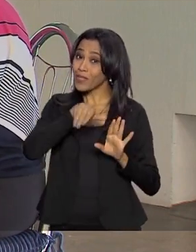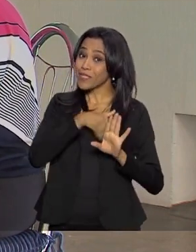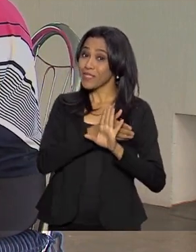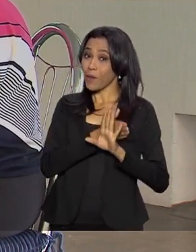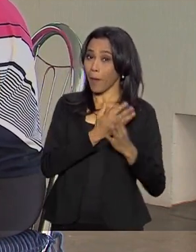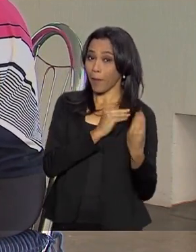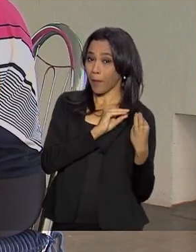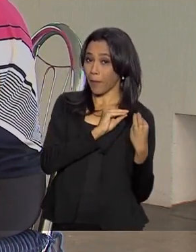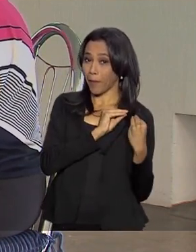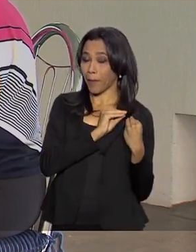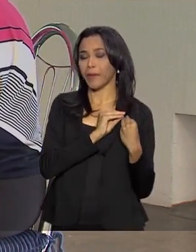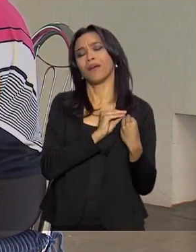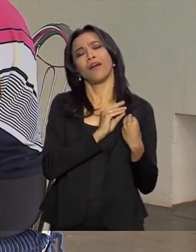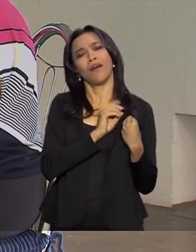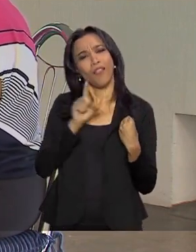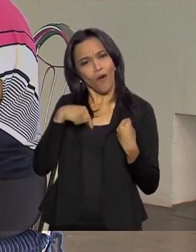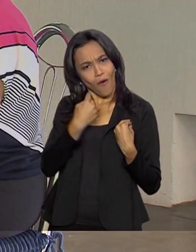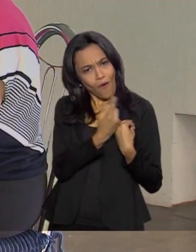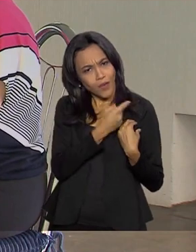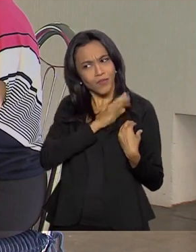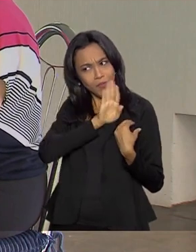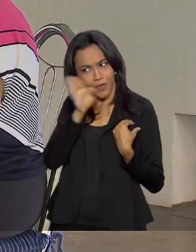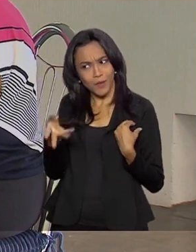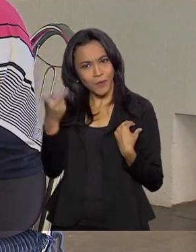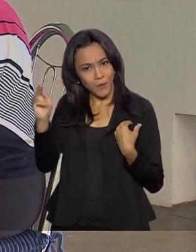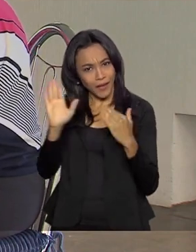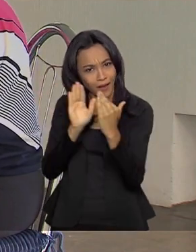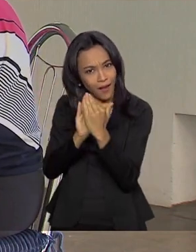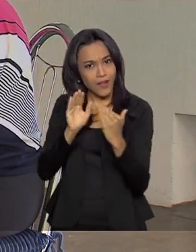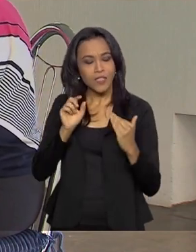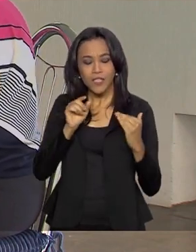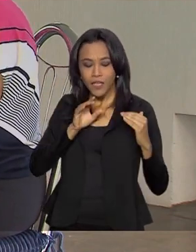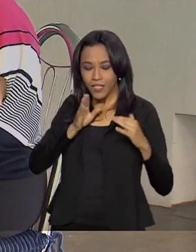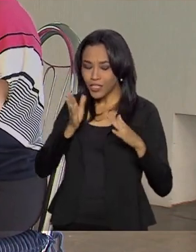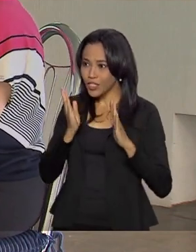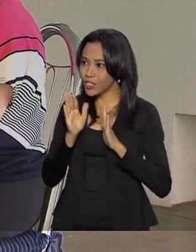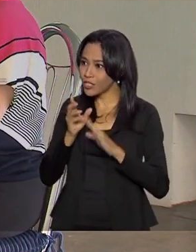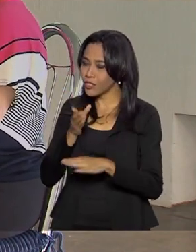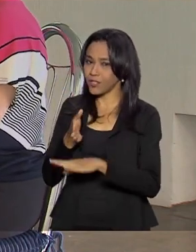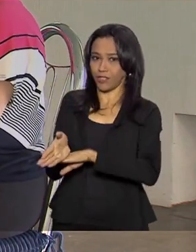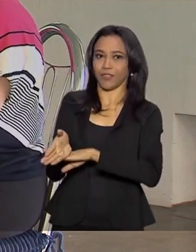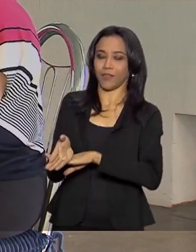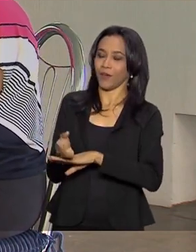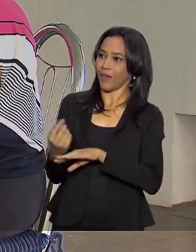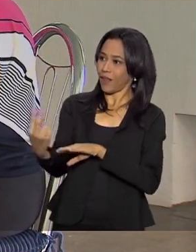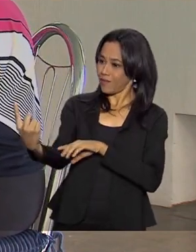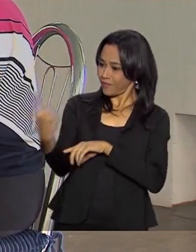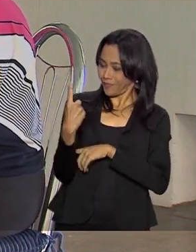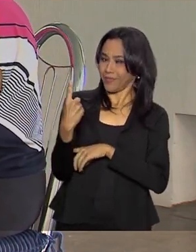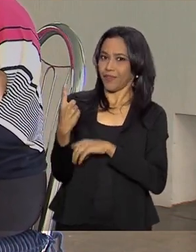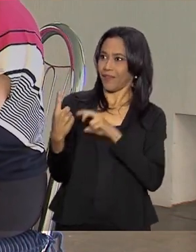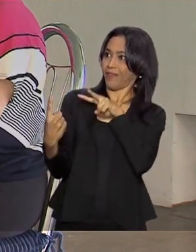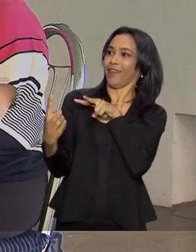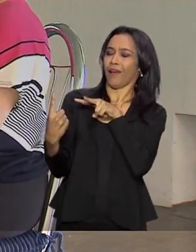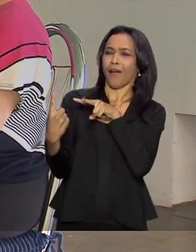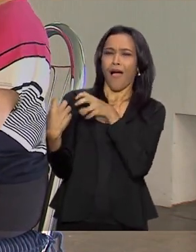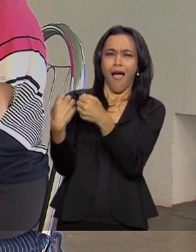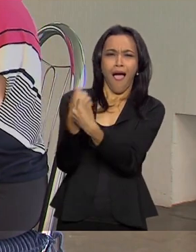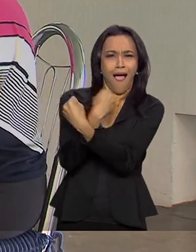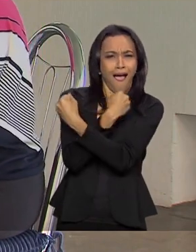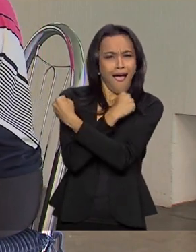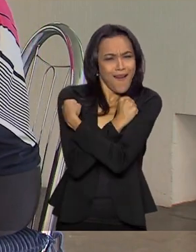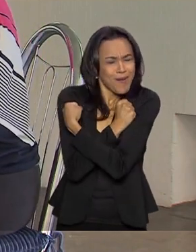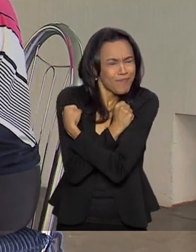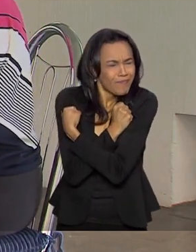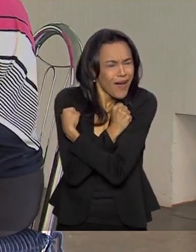porque a gente foi na casa dela e é assim que a gente chegou lá, que ela foi chegando. Gente, vou confessar, eu tenho um abraço